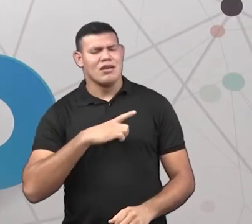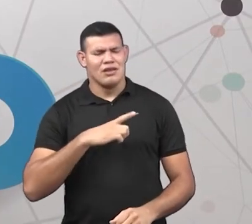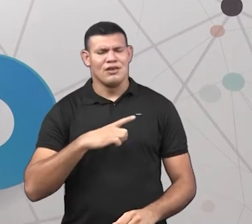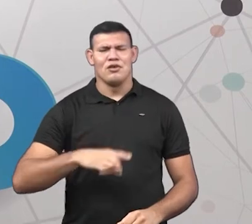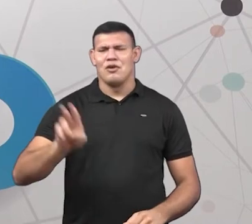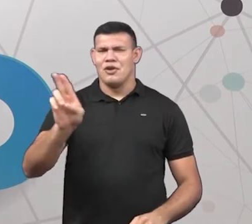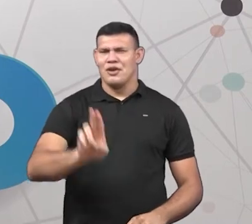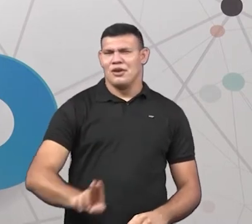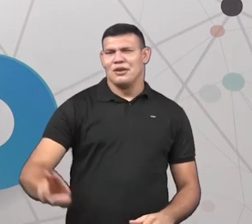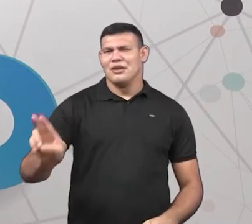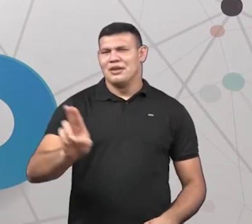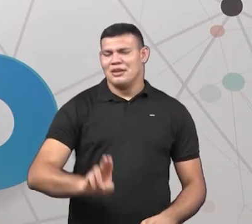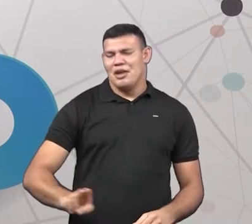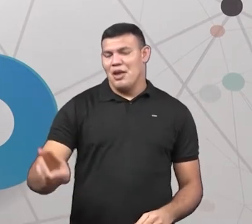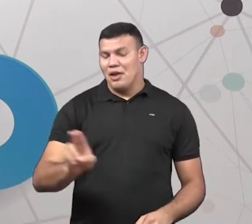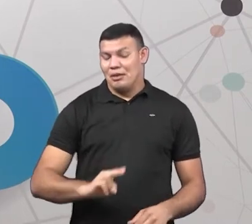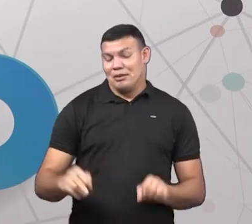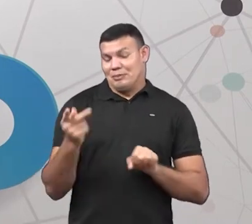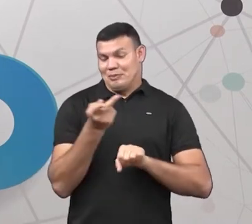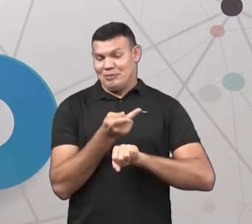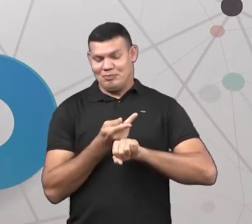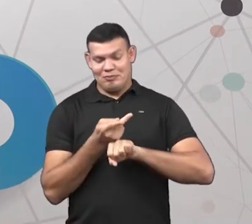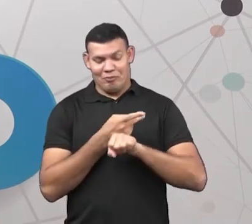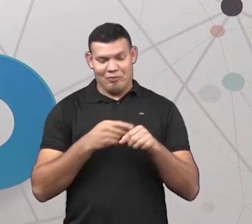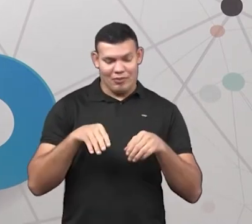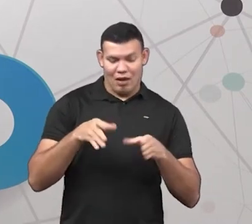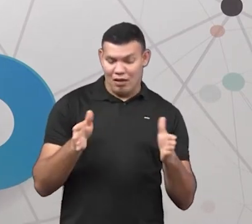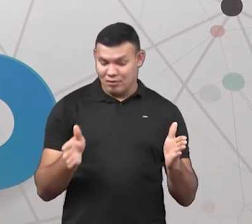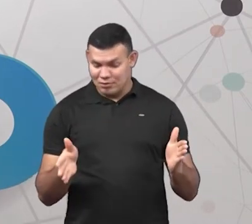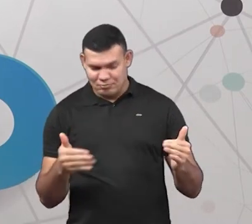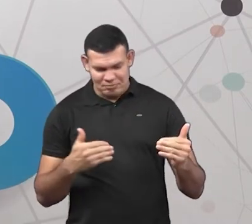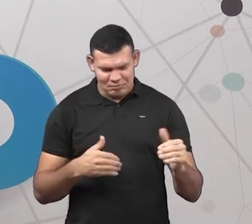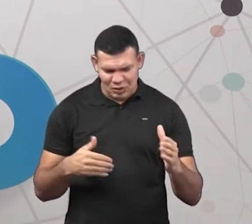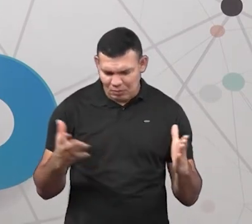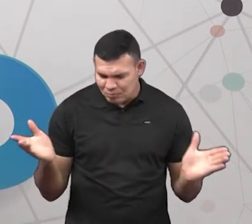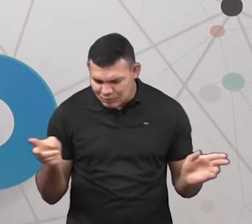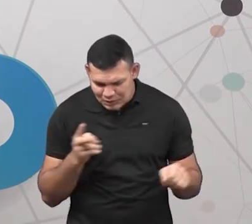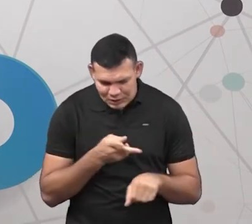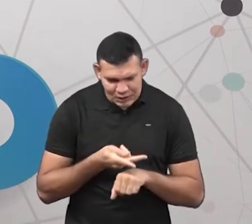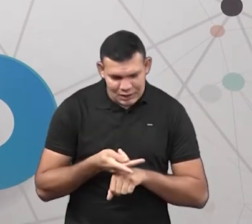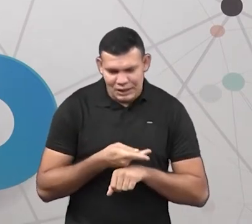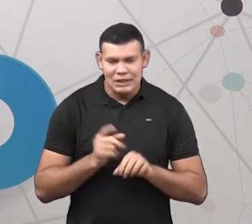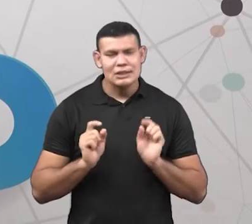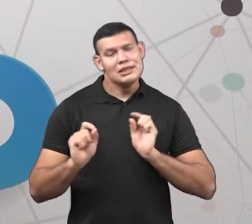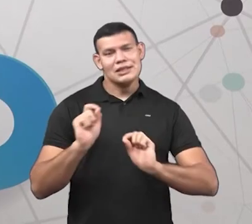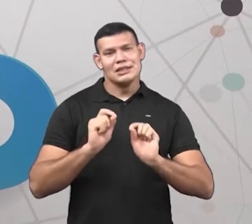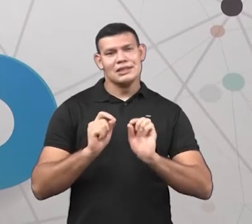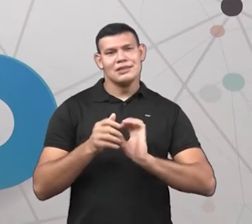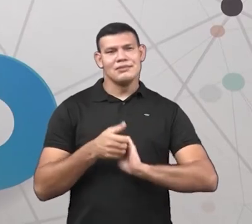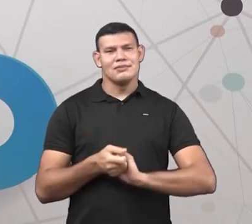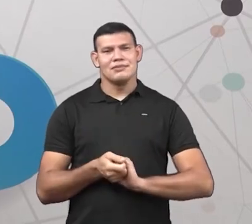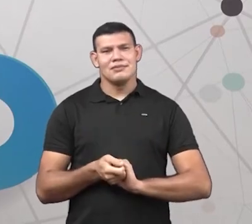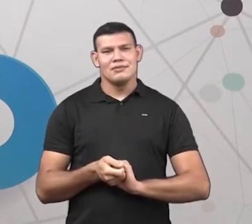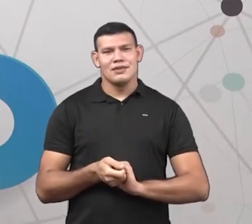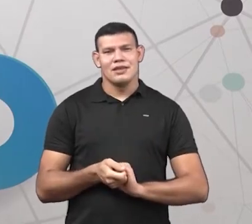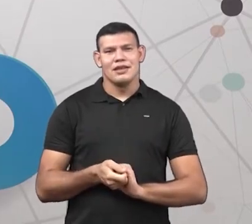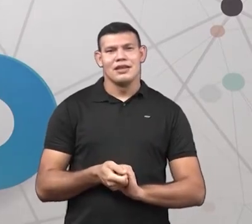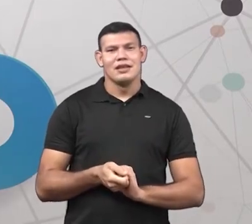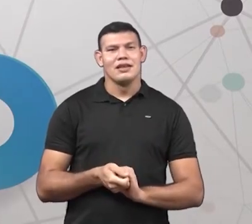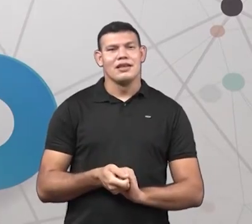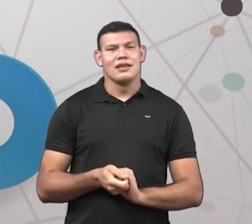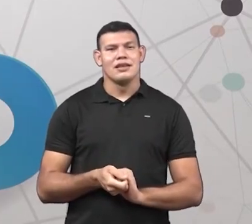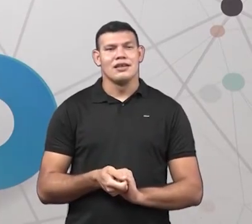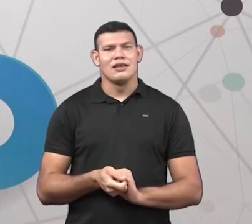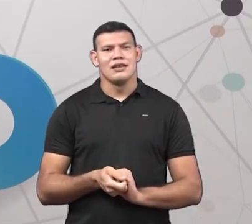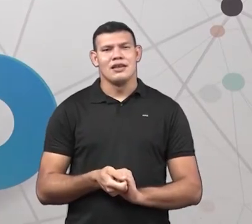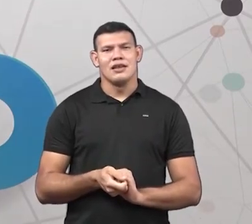Ó. Vou curar aqui na nossa caixinha. Ó. Aqui, ó. O que é que é esse aqui, ó? São os nossos